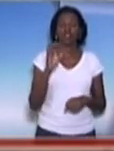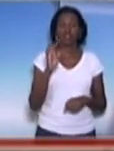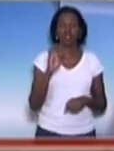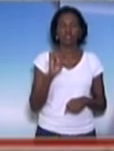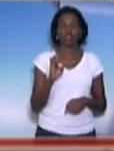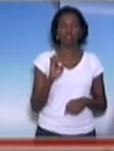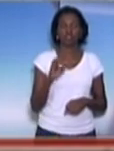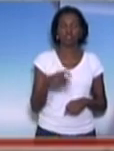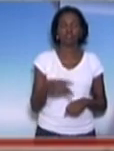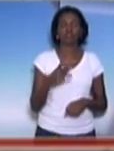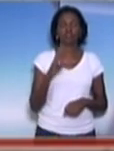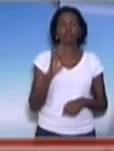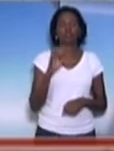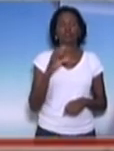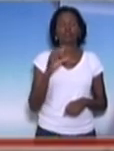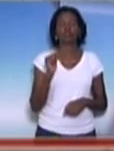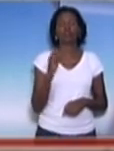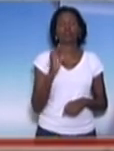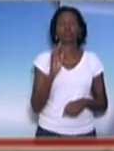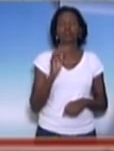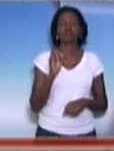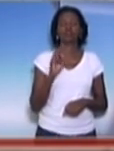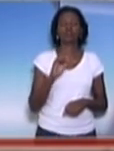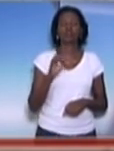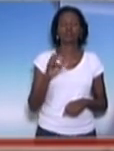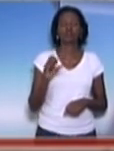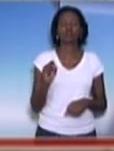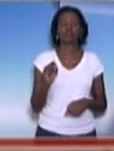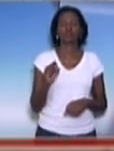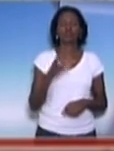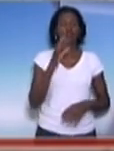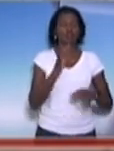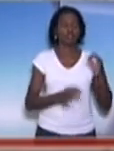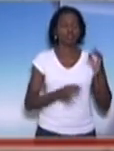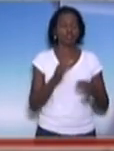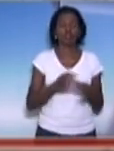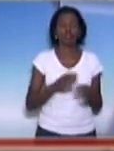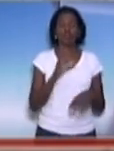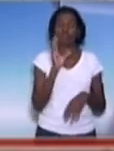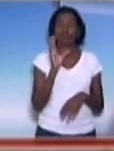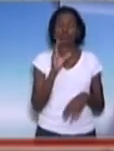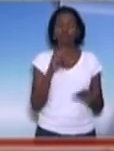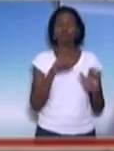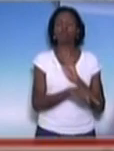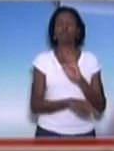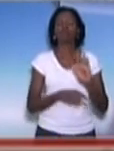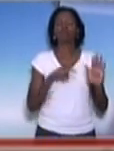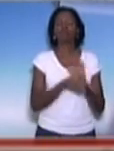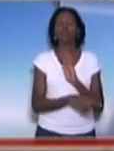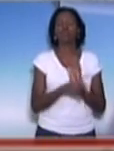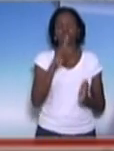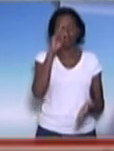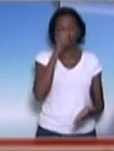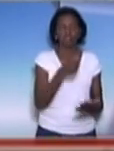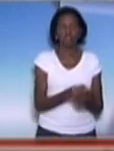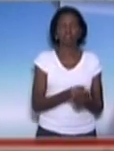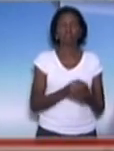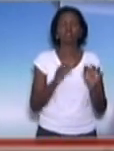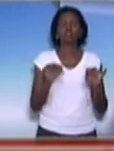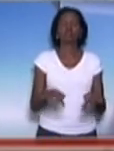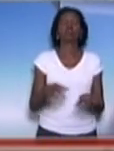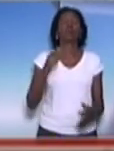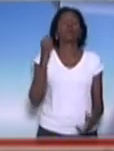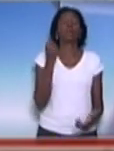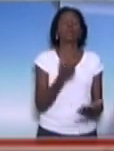a emenda do calote dos precatórios. E, nesse julgamento que nós tivemos, ela foi questionada e a decisão foi essa, o